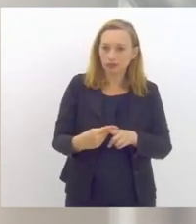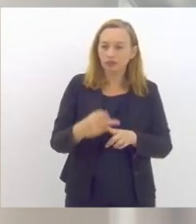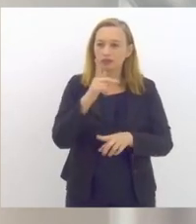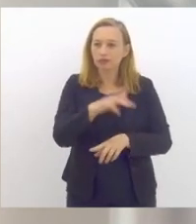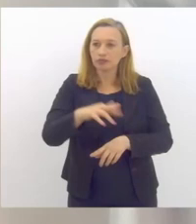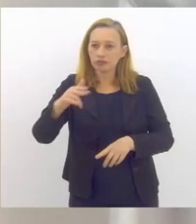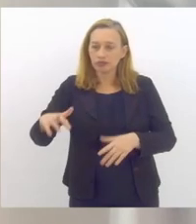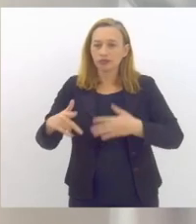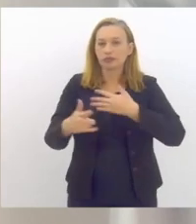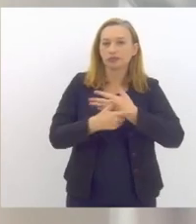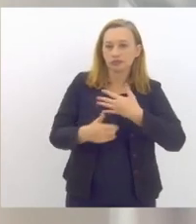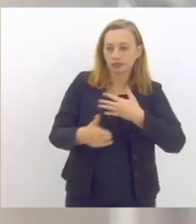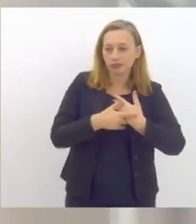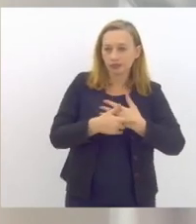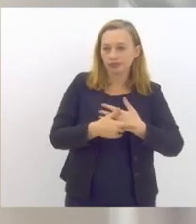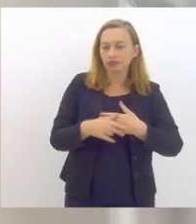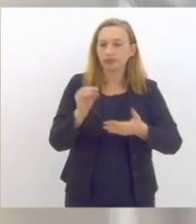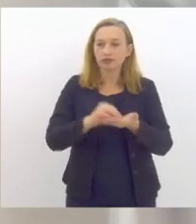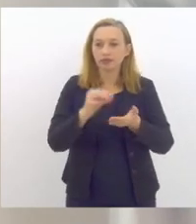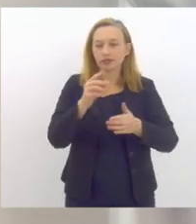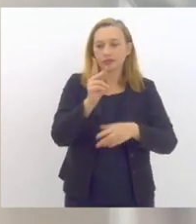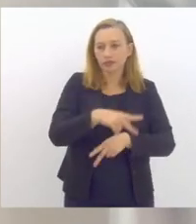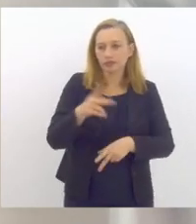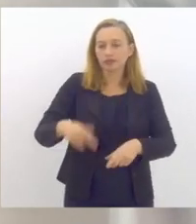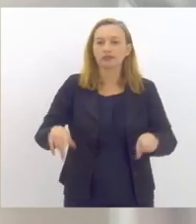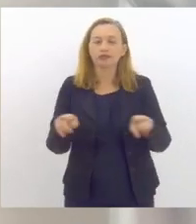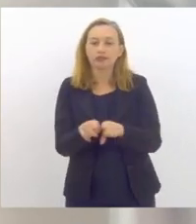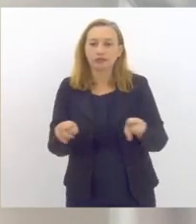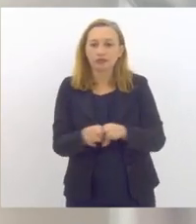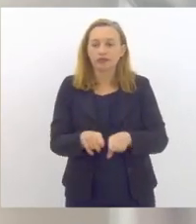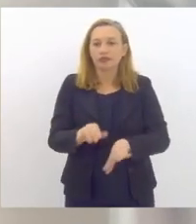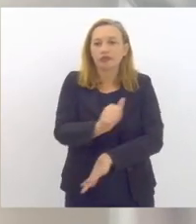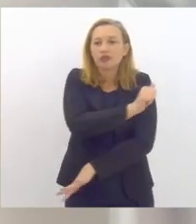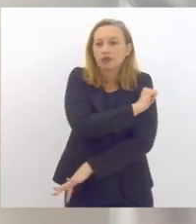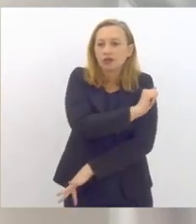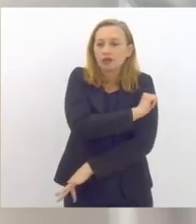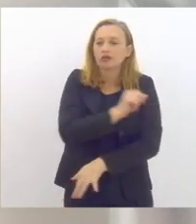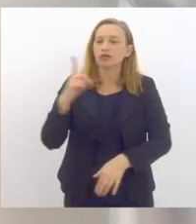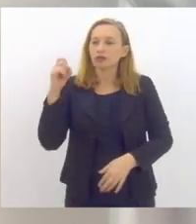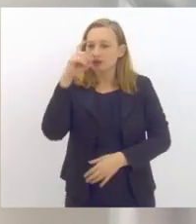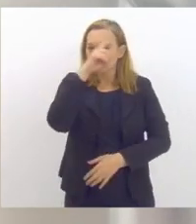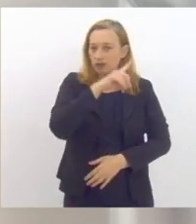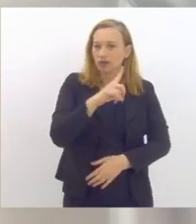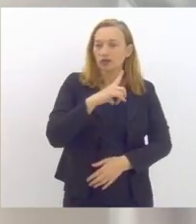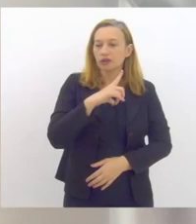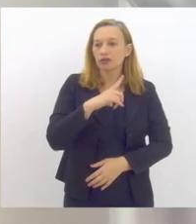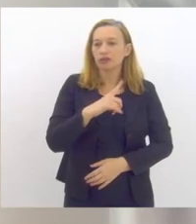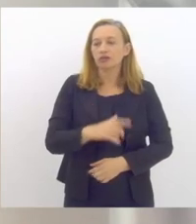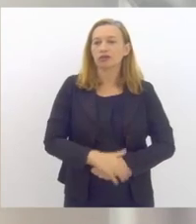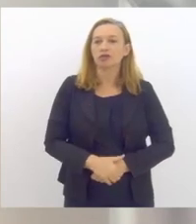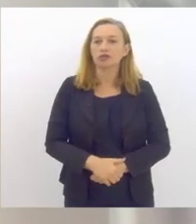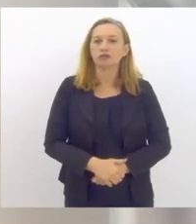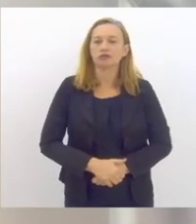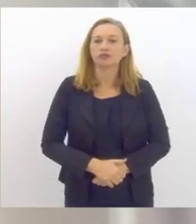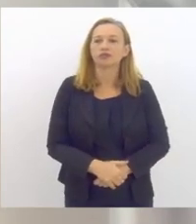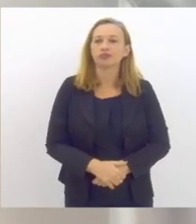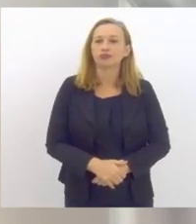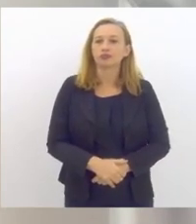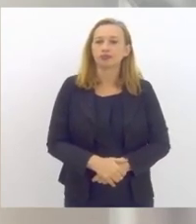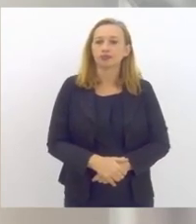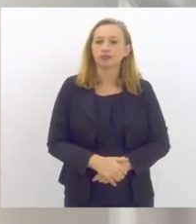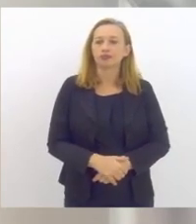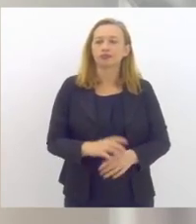papéis, e o estudante acaba tendo dificuldades para, ao